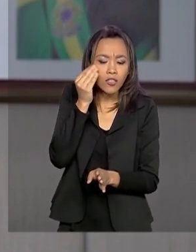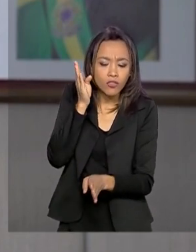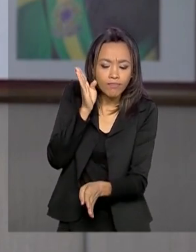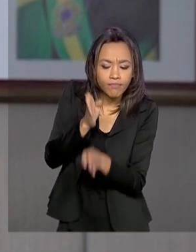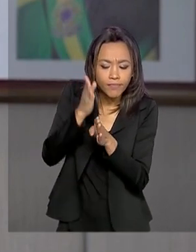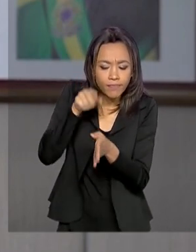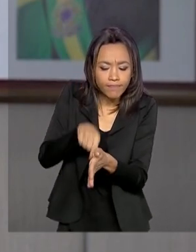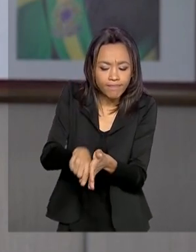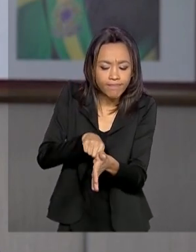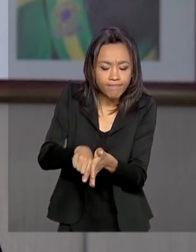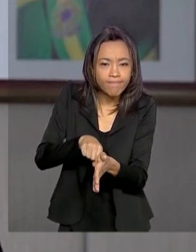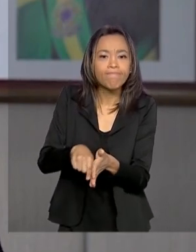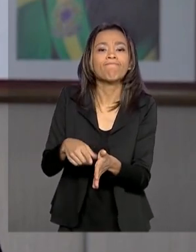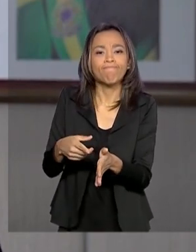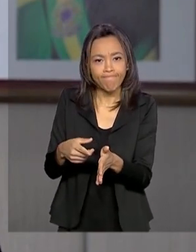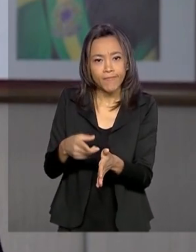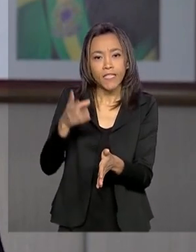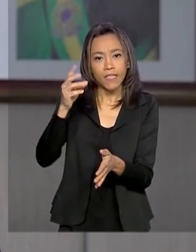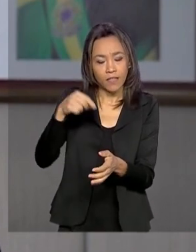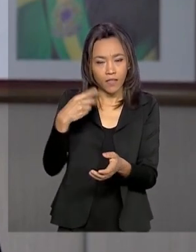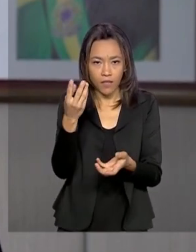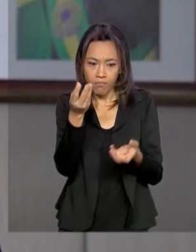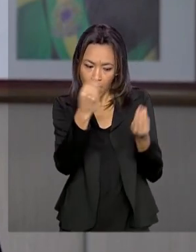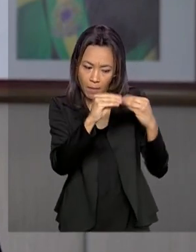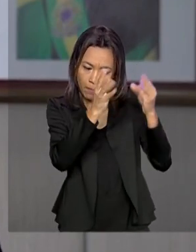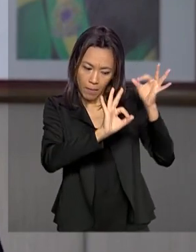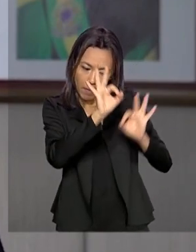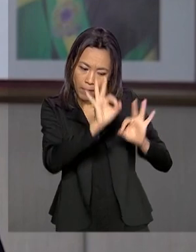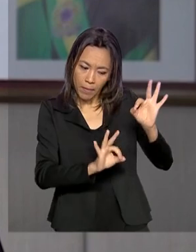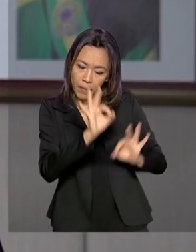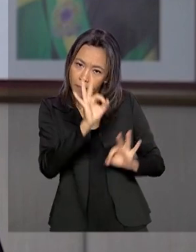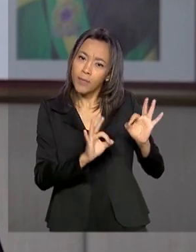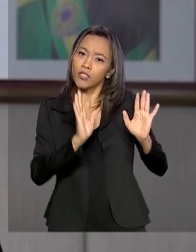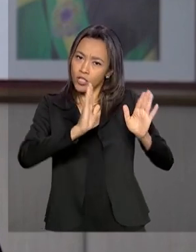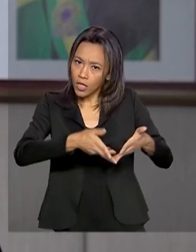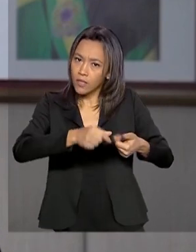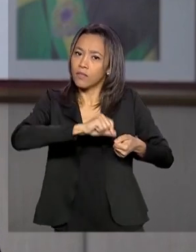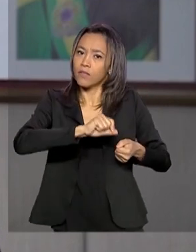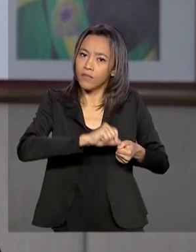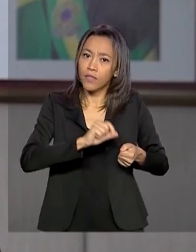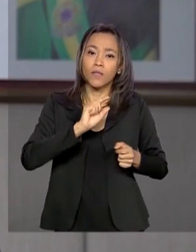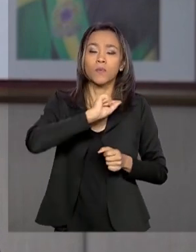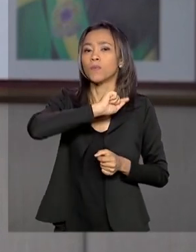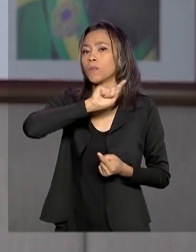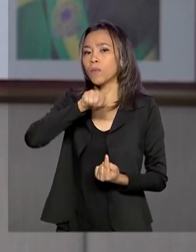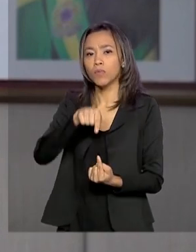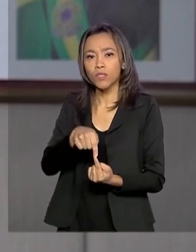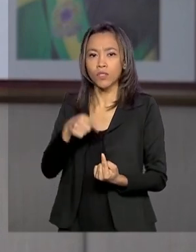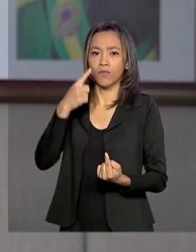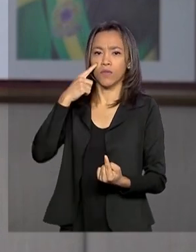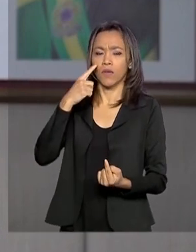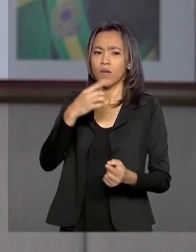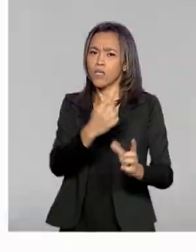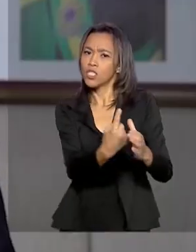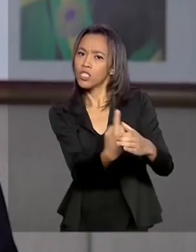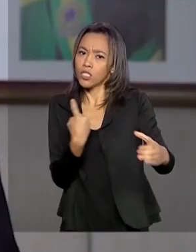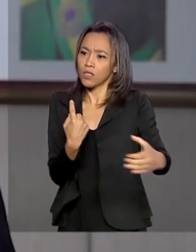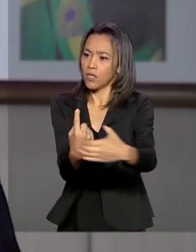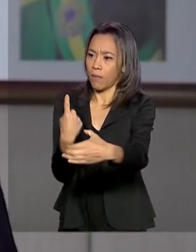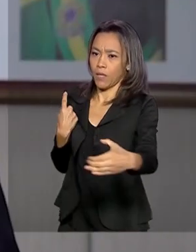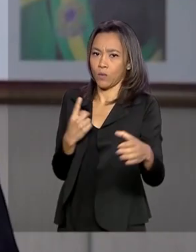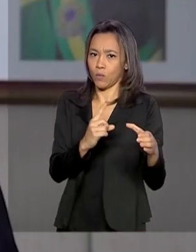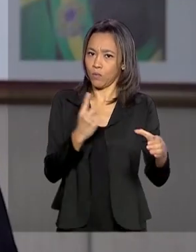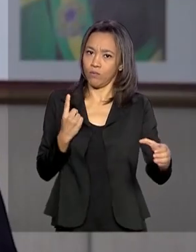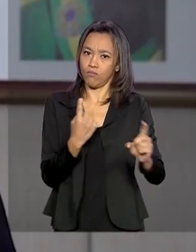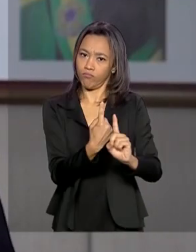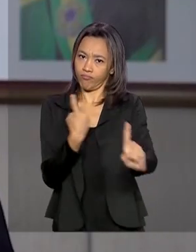e fazer um planejamento, um projeto que já está sendo feito para revisão do distanciamento social. Não está